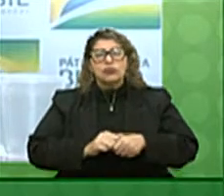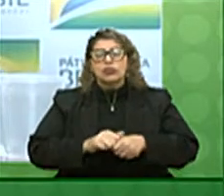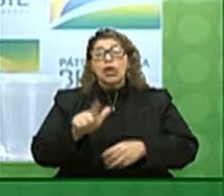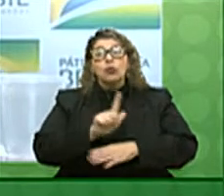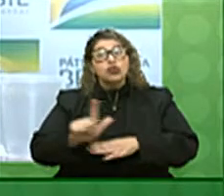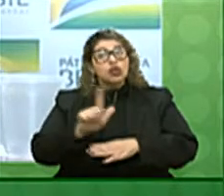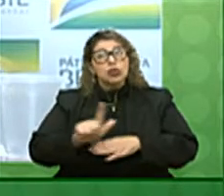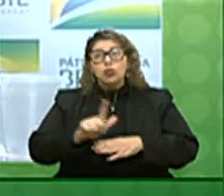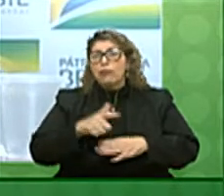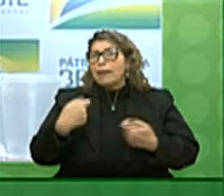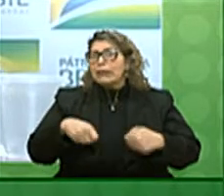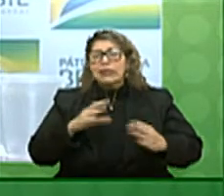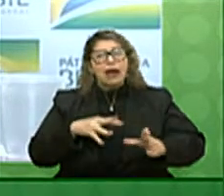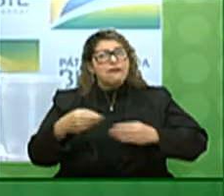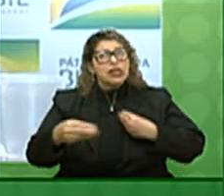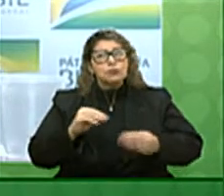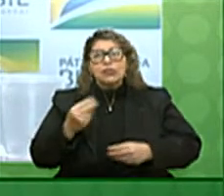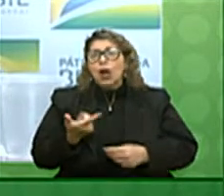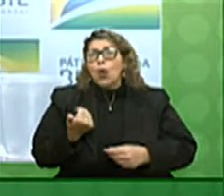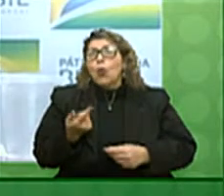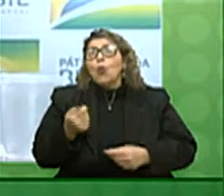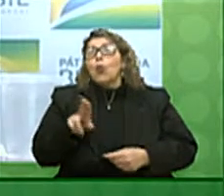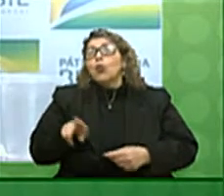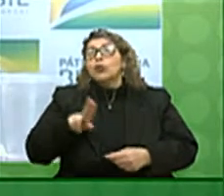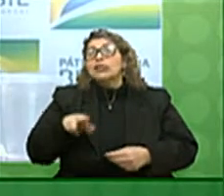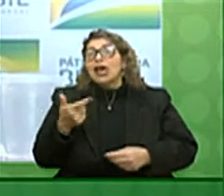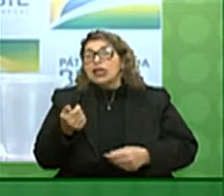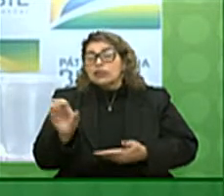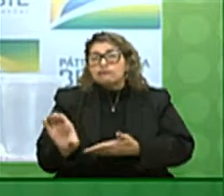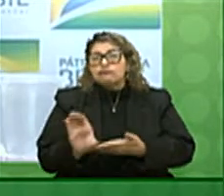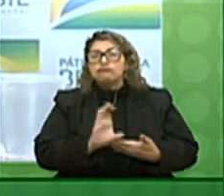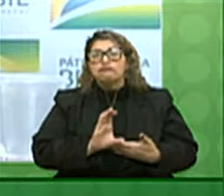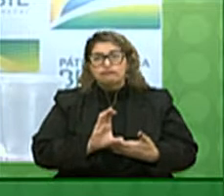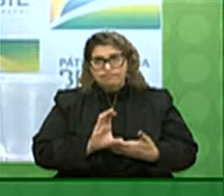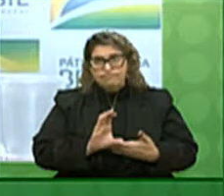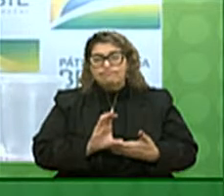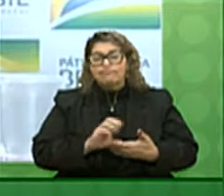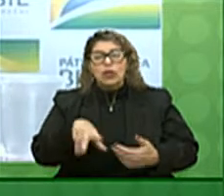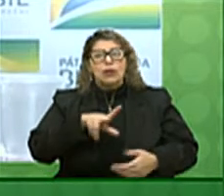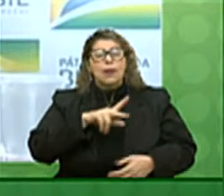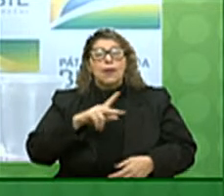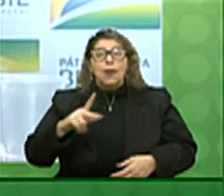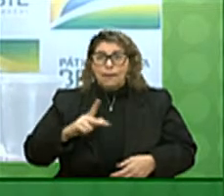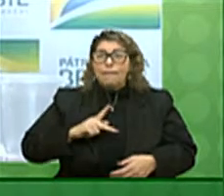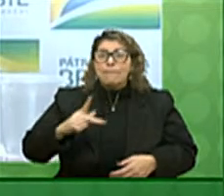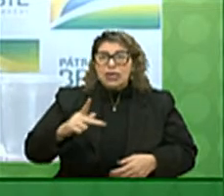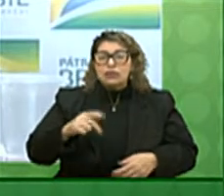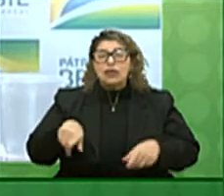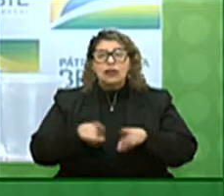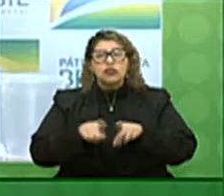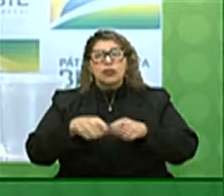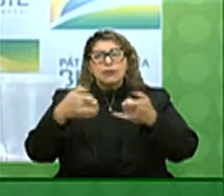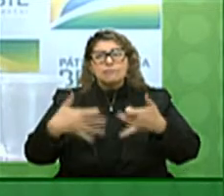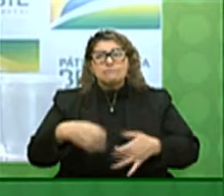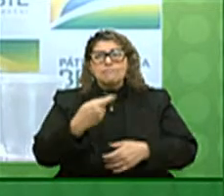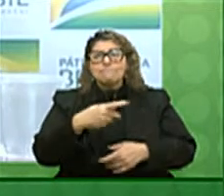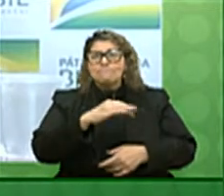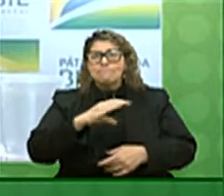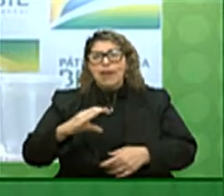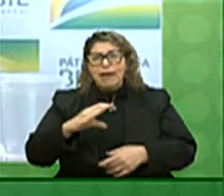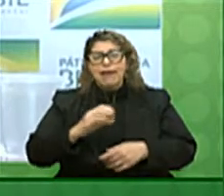flexibilidade na utilização desses dois recursos. O próprio presidente comentou que com a PEC,